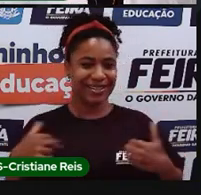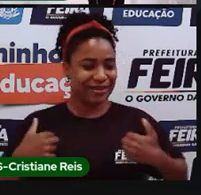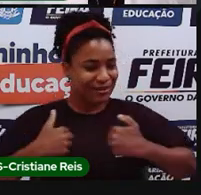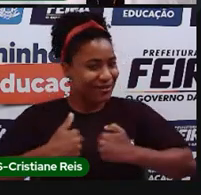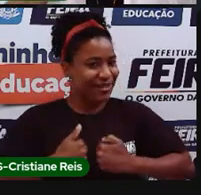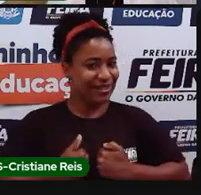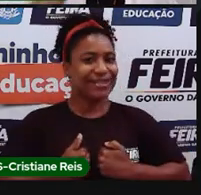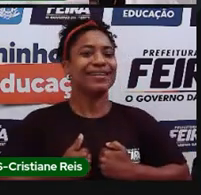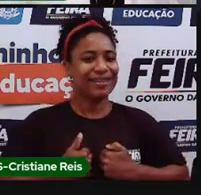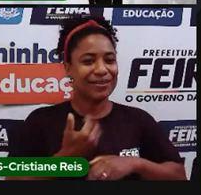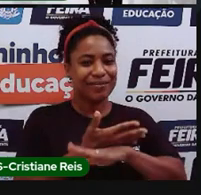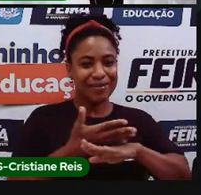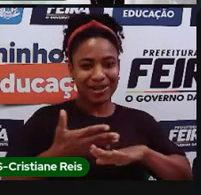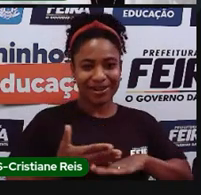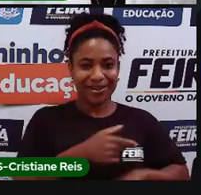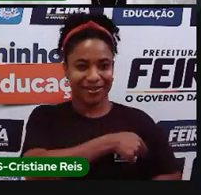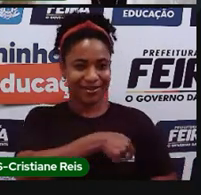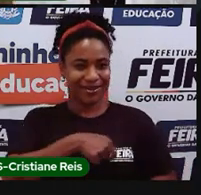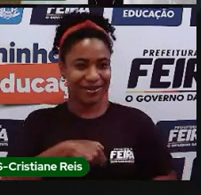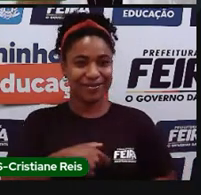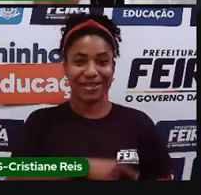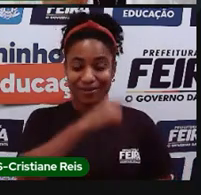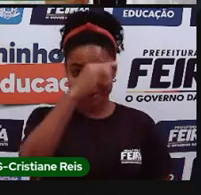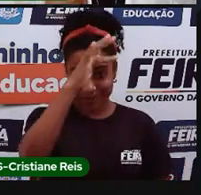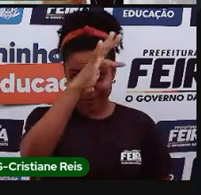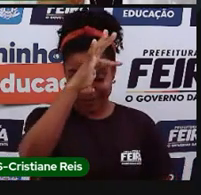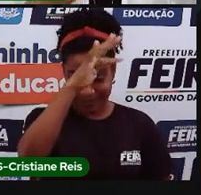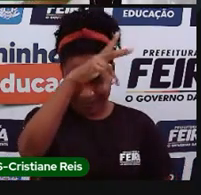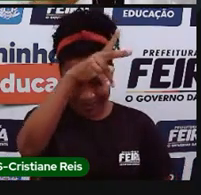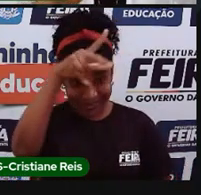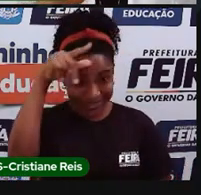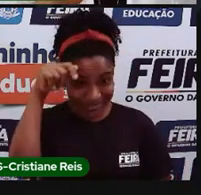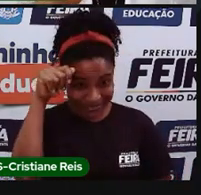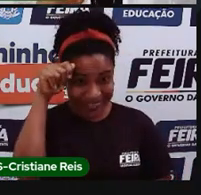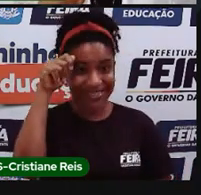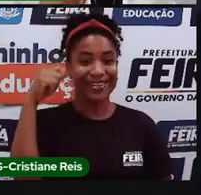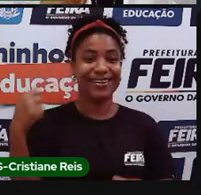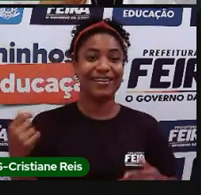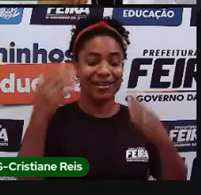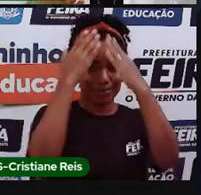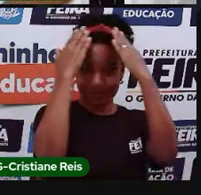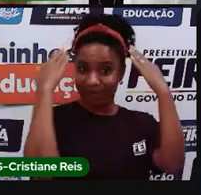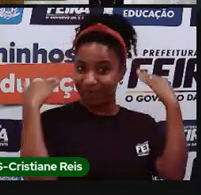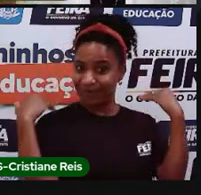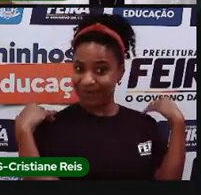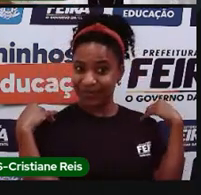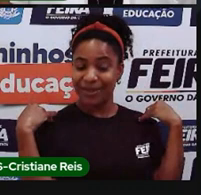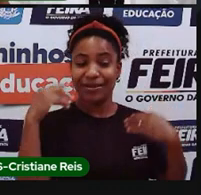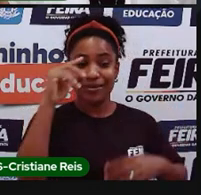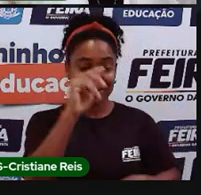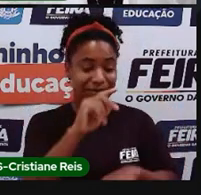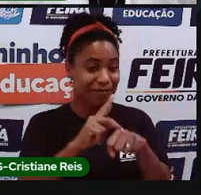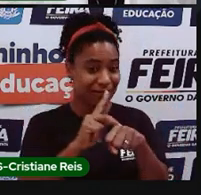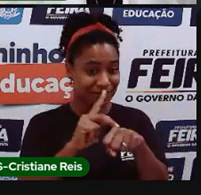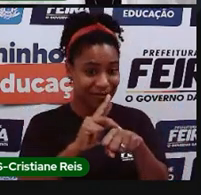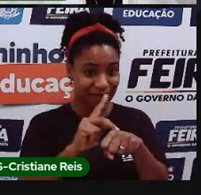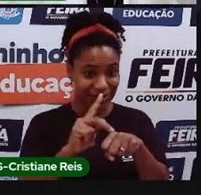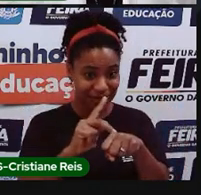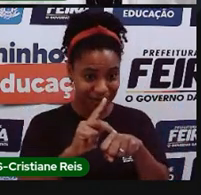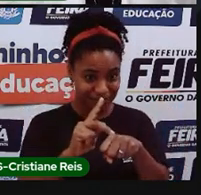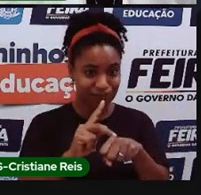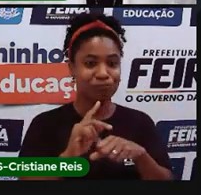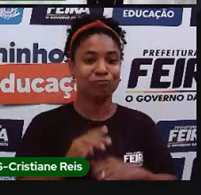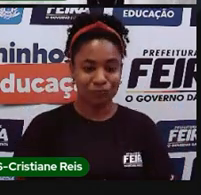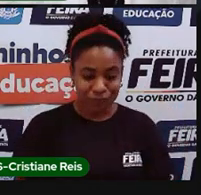prefeitura, um óculos vermelho, eu tenho cabelos negros, né, na altura do ombro, atrás de mim tem